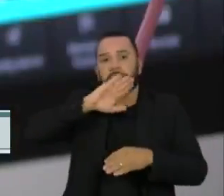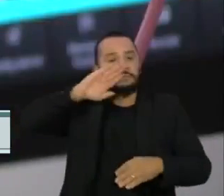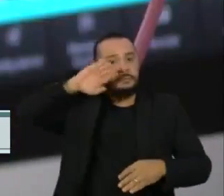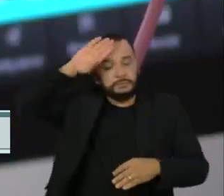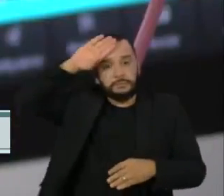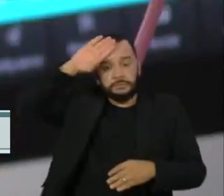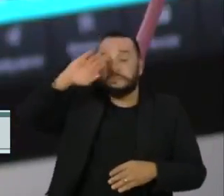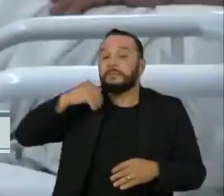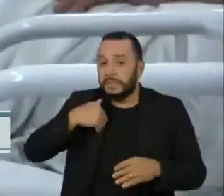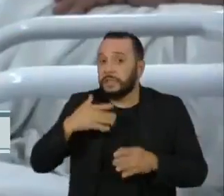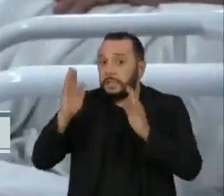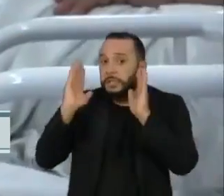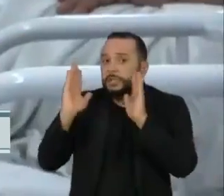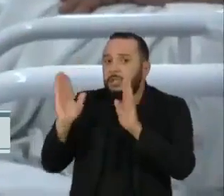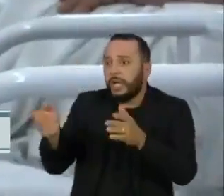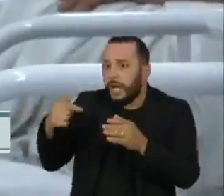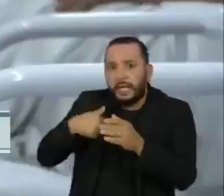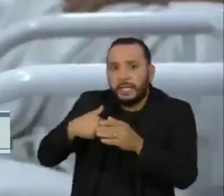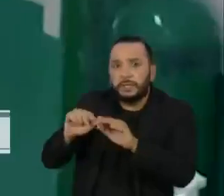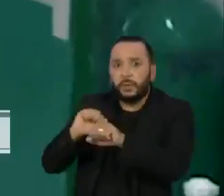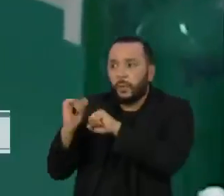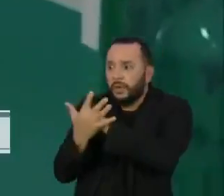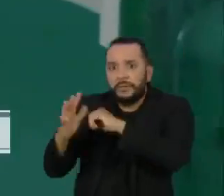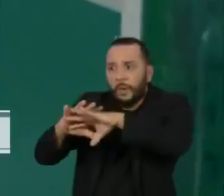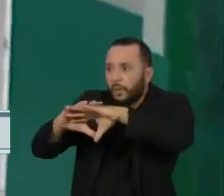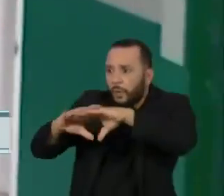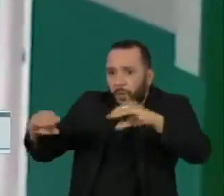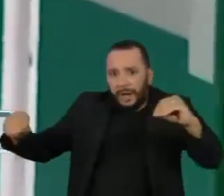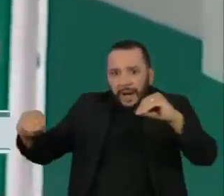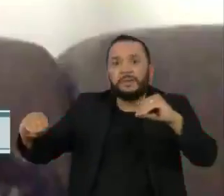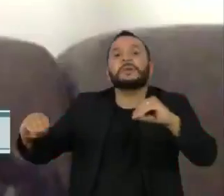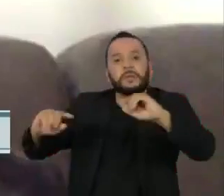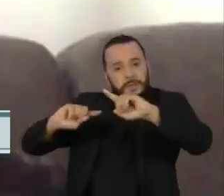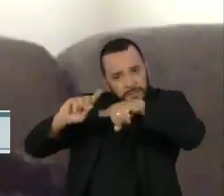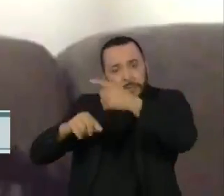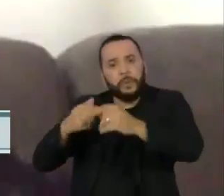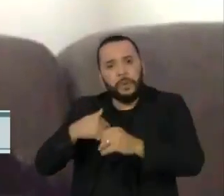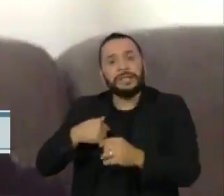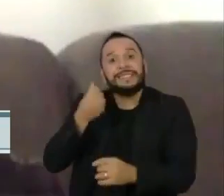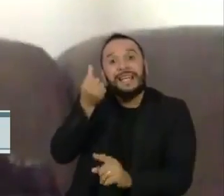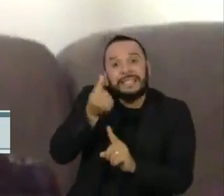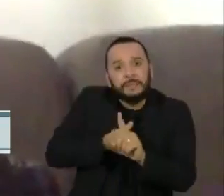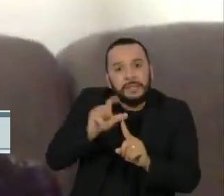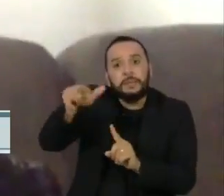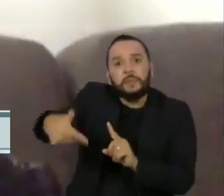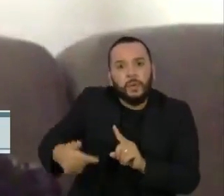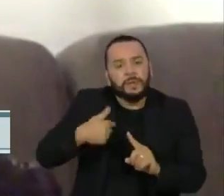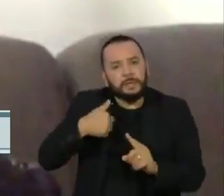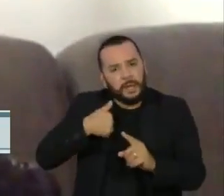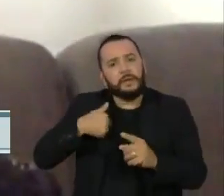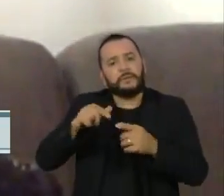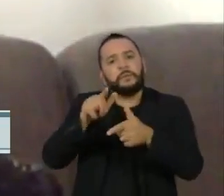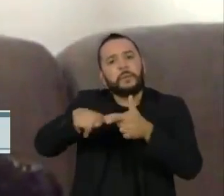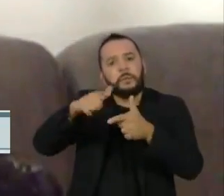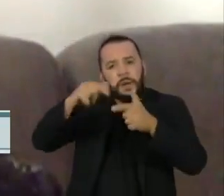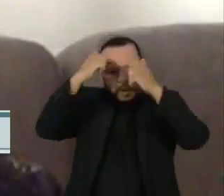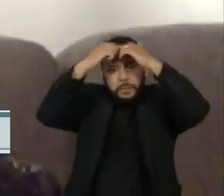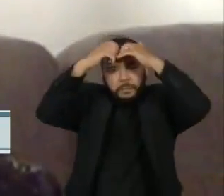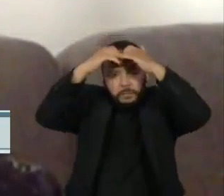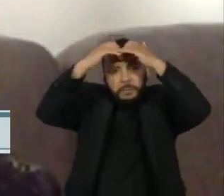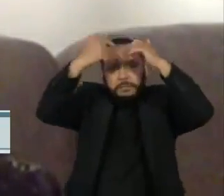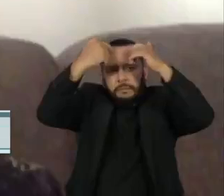assim que os voluntários receberam alta e persistiram por seis meses. A gente pode ter alteração de comportamento, pode ter alteração de